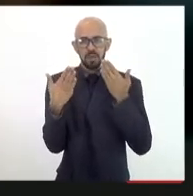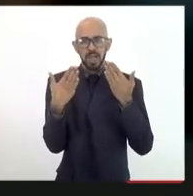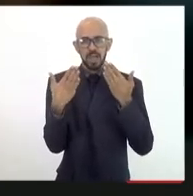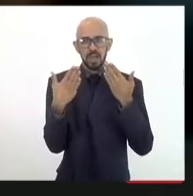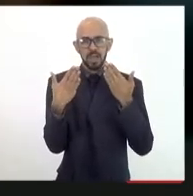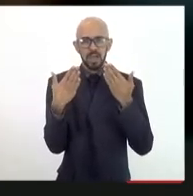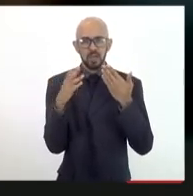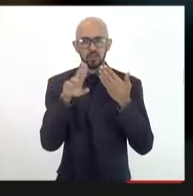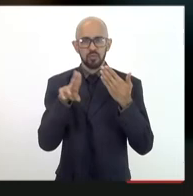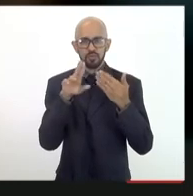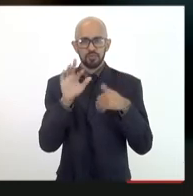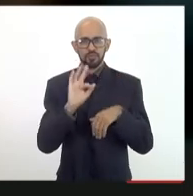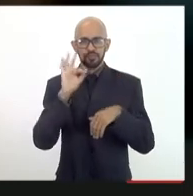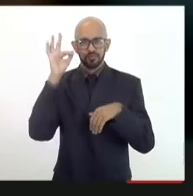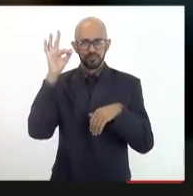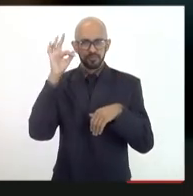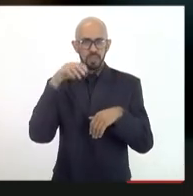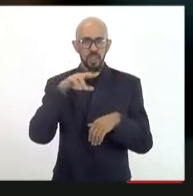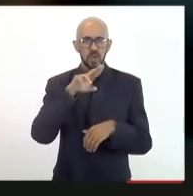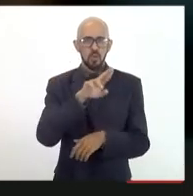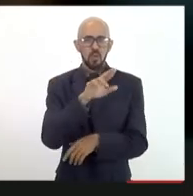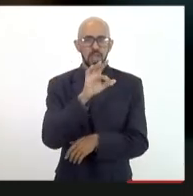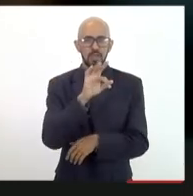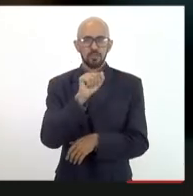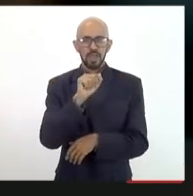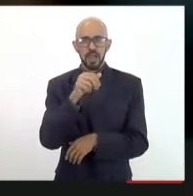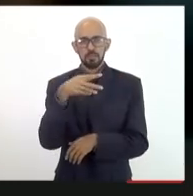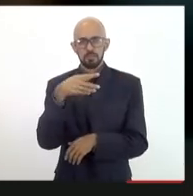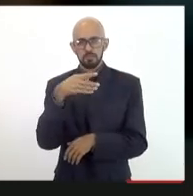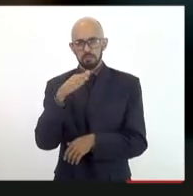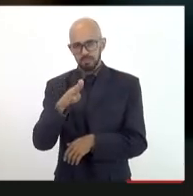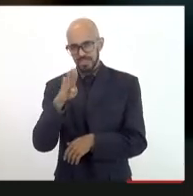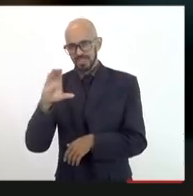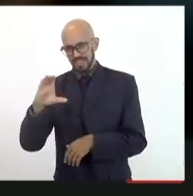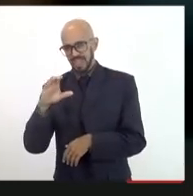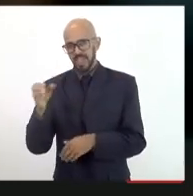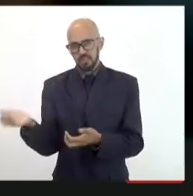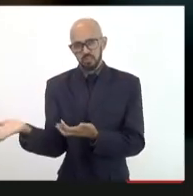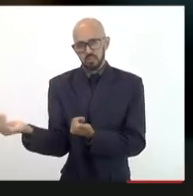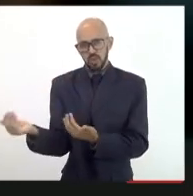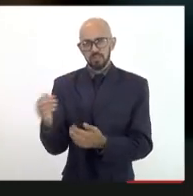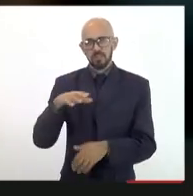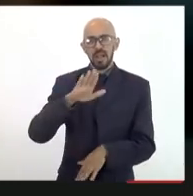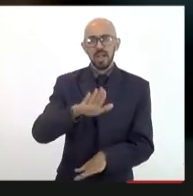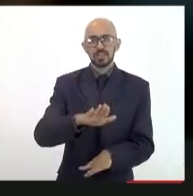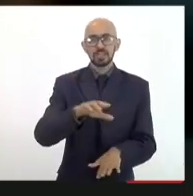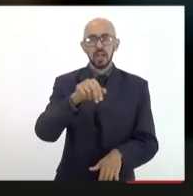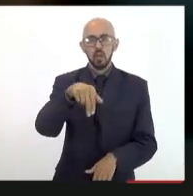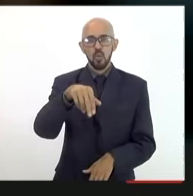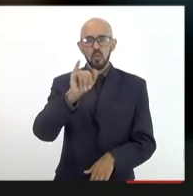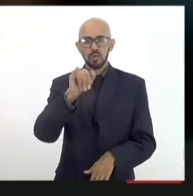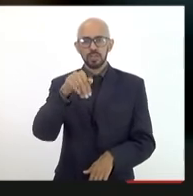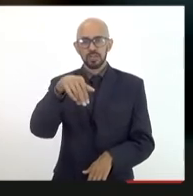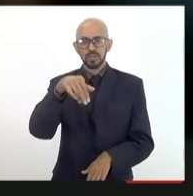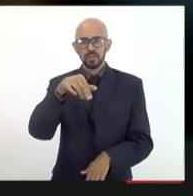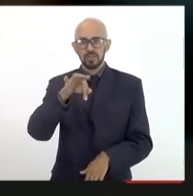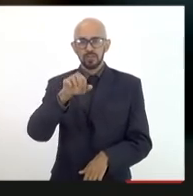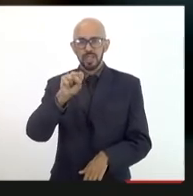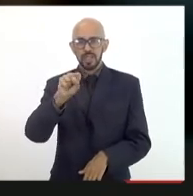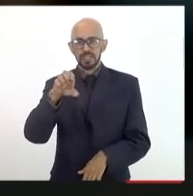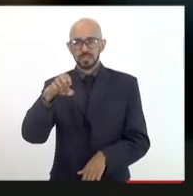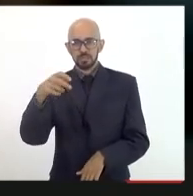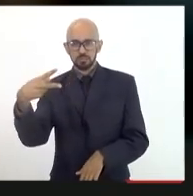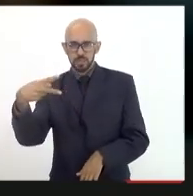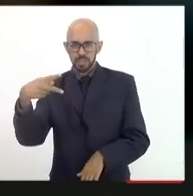Paulo a UFABC é mais jovem mas a Unifesp que é mais antiga são completamente diferentes da USP da